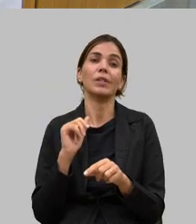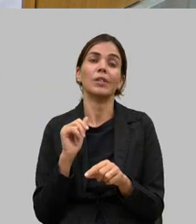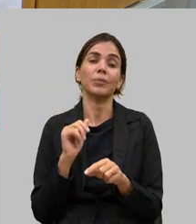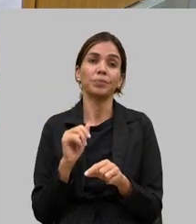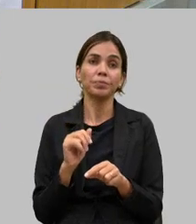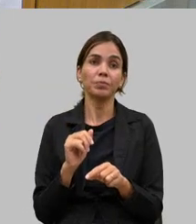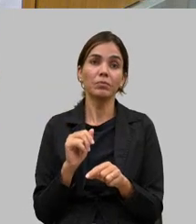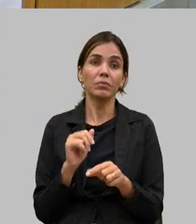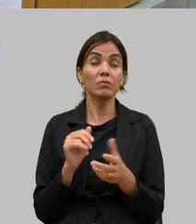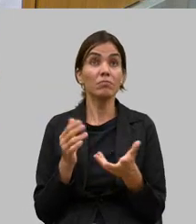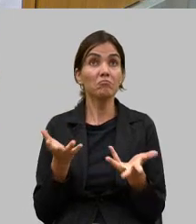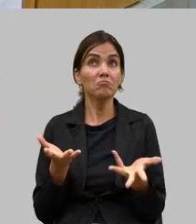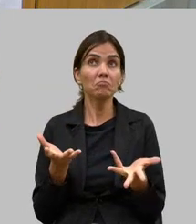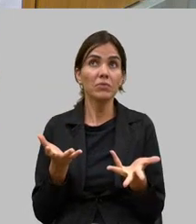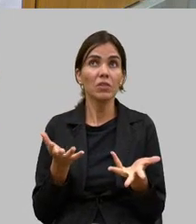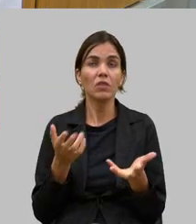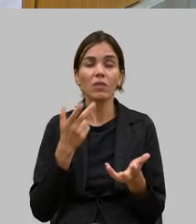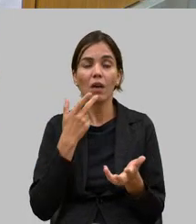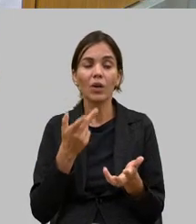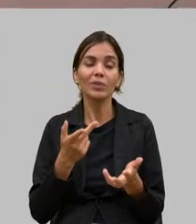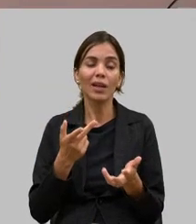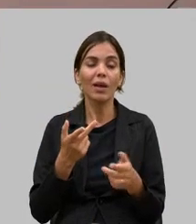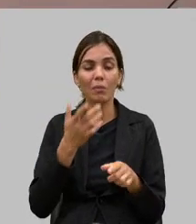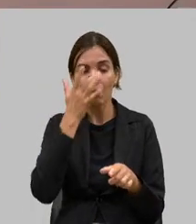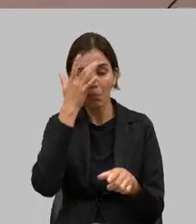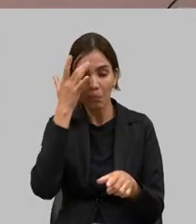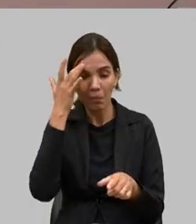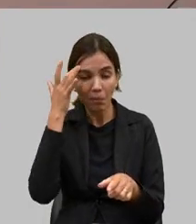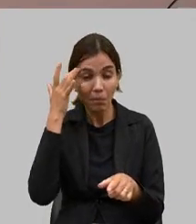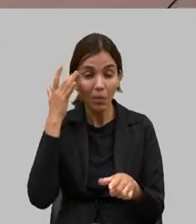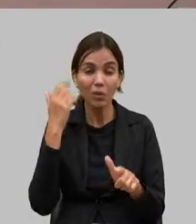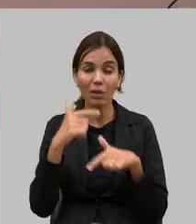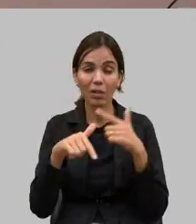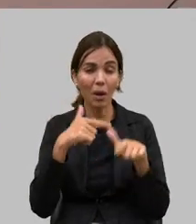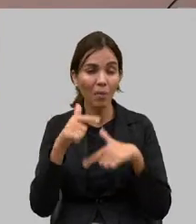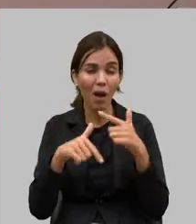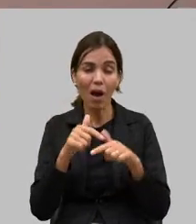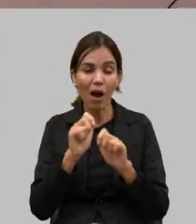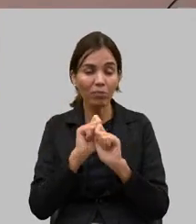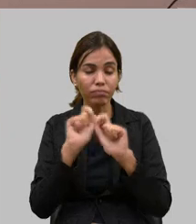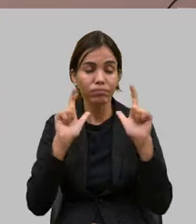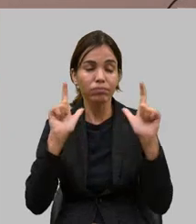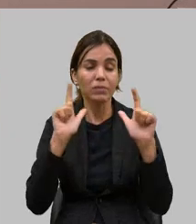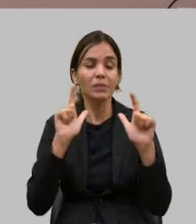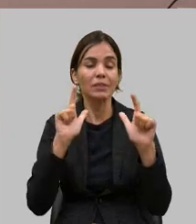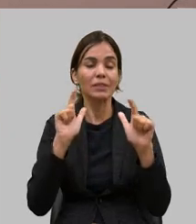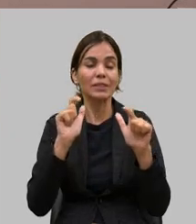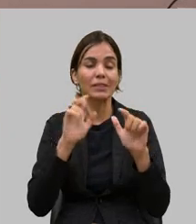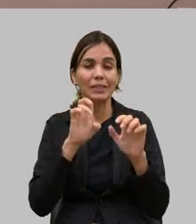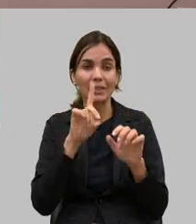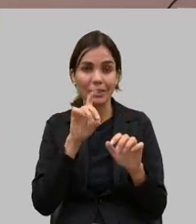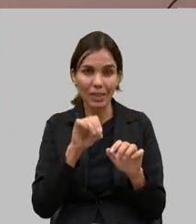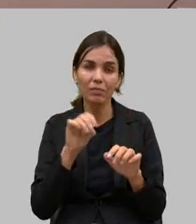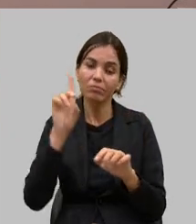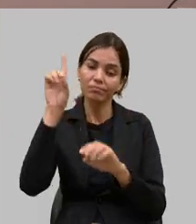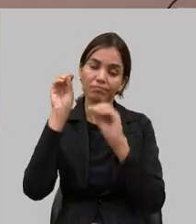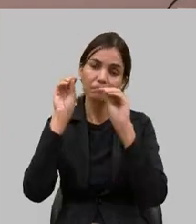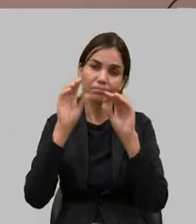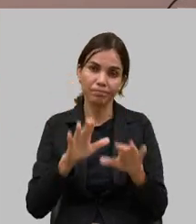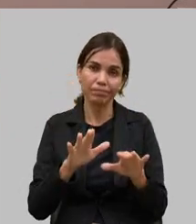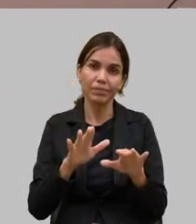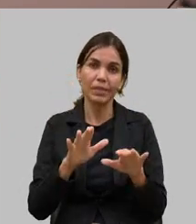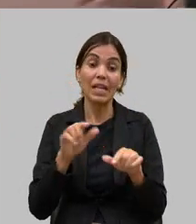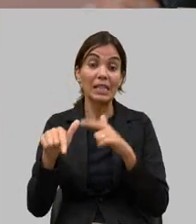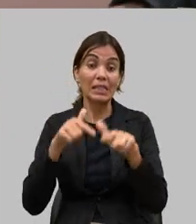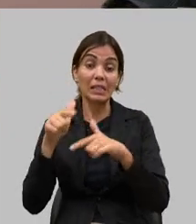eu falo que Deus ajuda quem cedo madruga nós saímos na frente com Minas Grita pelo Leite esse trabalho em parceria com a